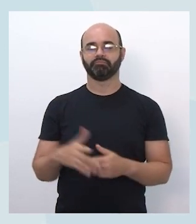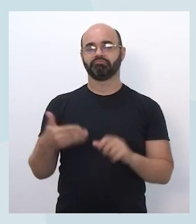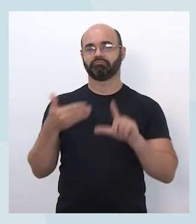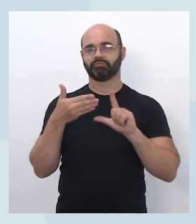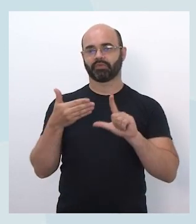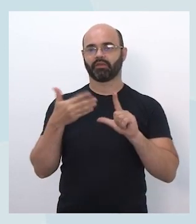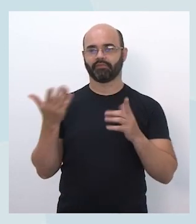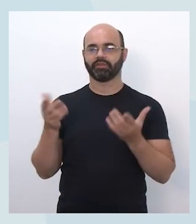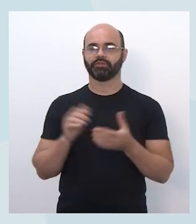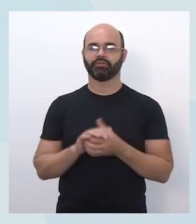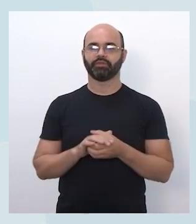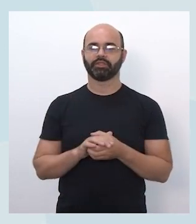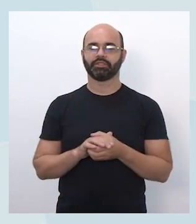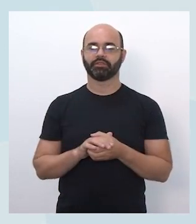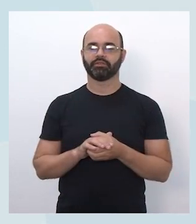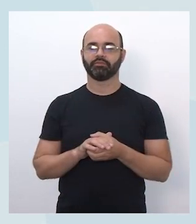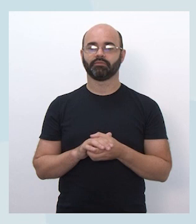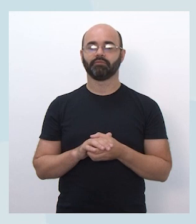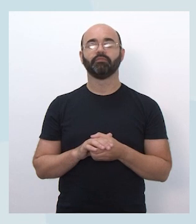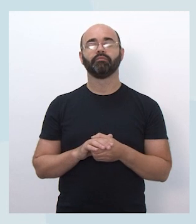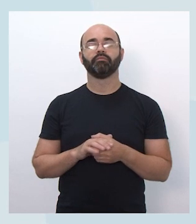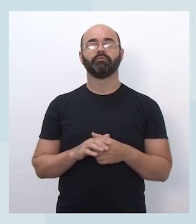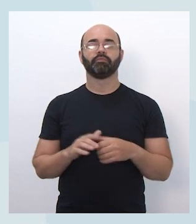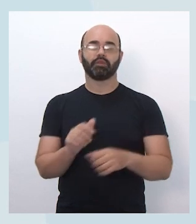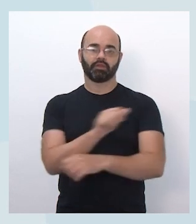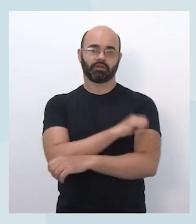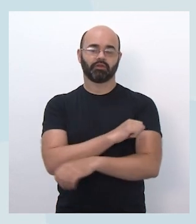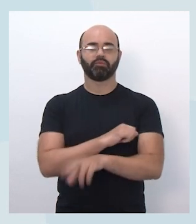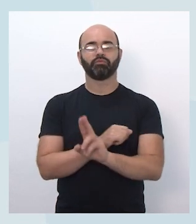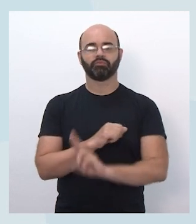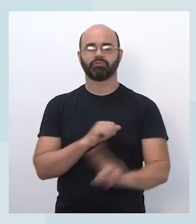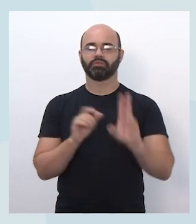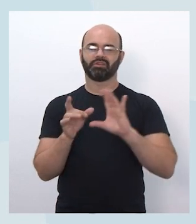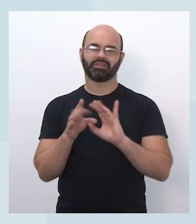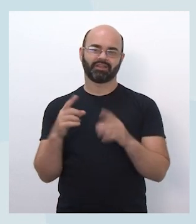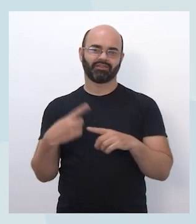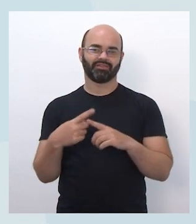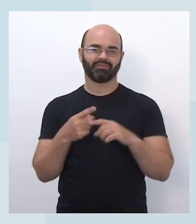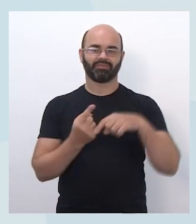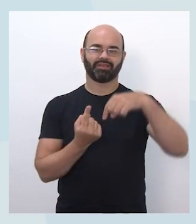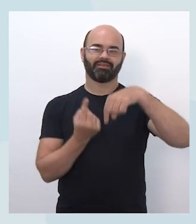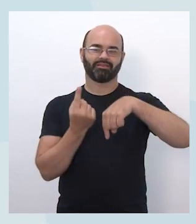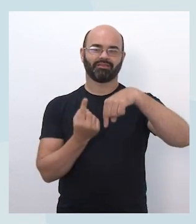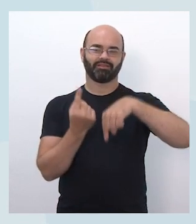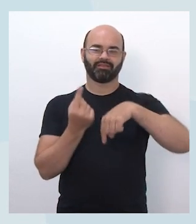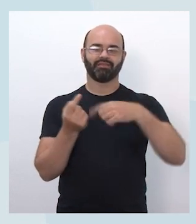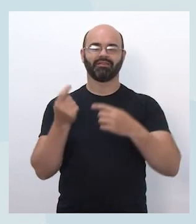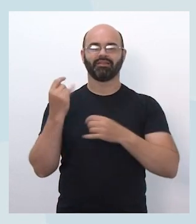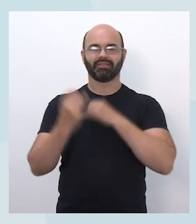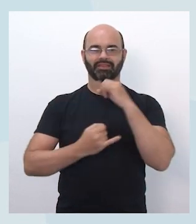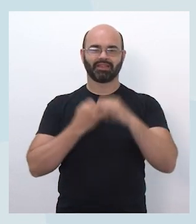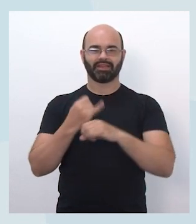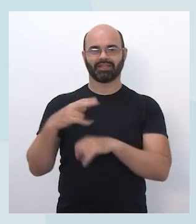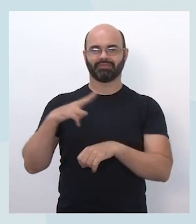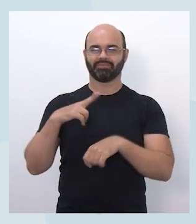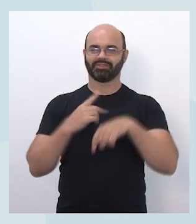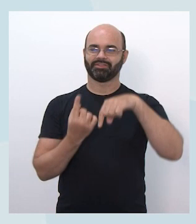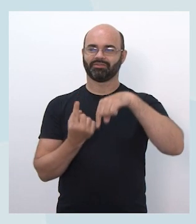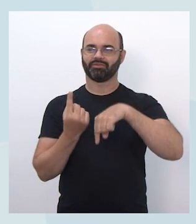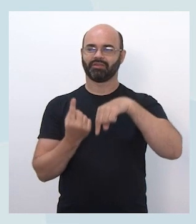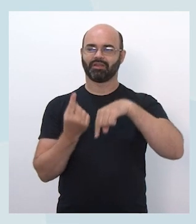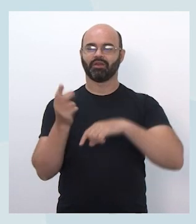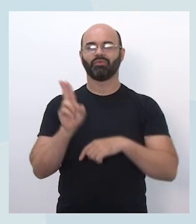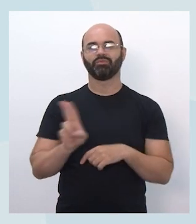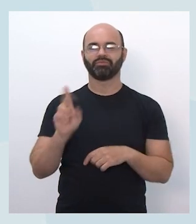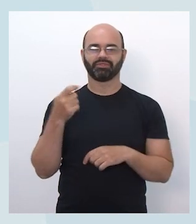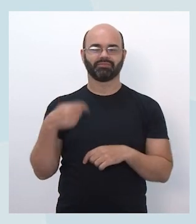e os estudantes vão poder usar, inclusive, para não terem gastos de dados móveis com esse recurso, vão poder usar o aplicativo do Centro de Mídias